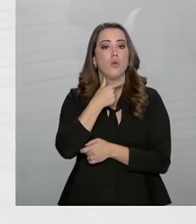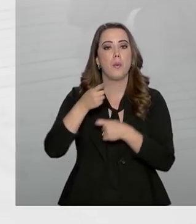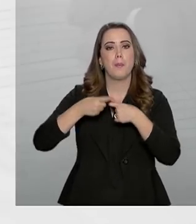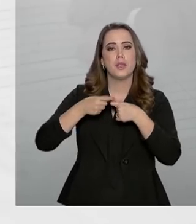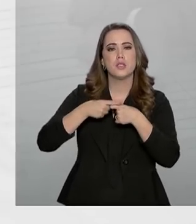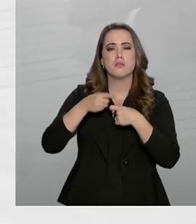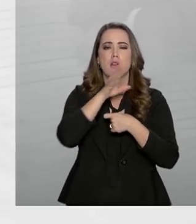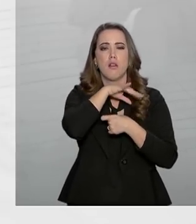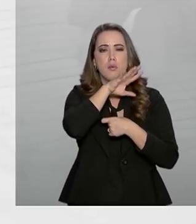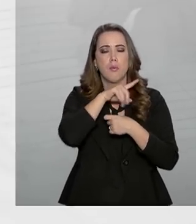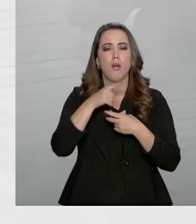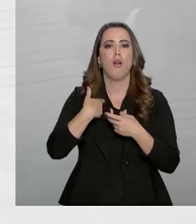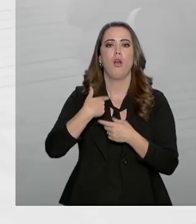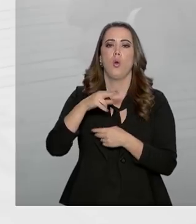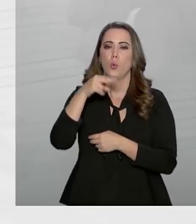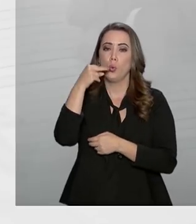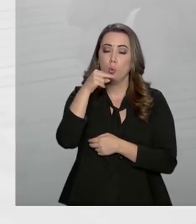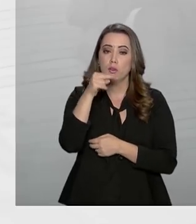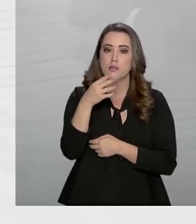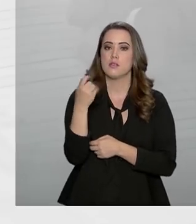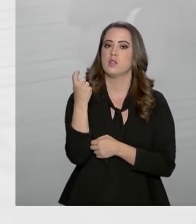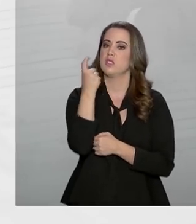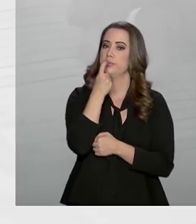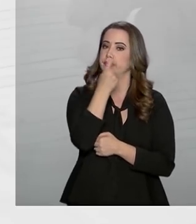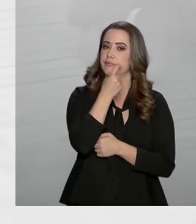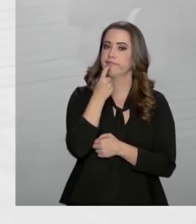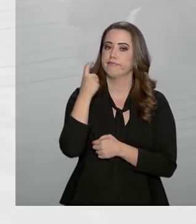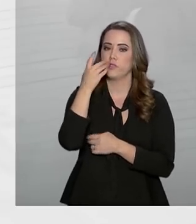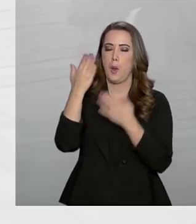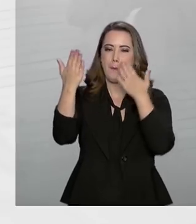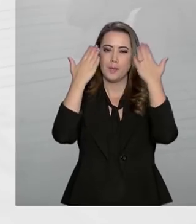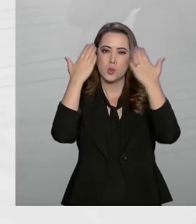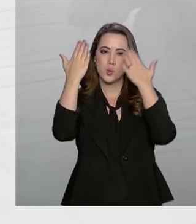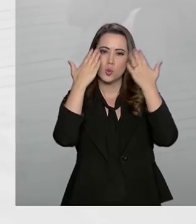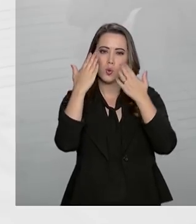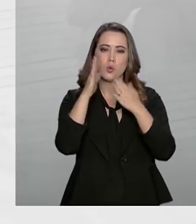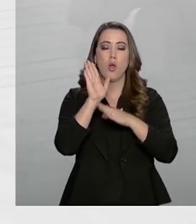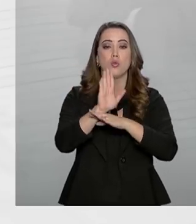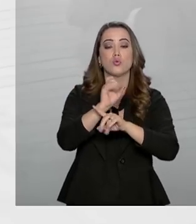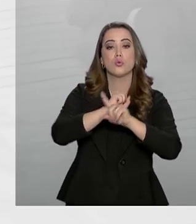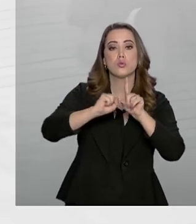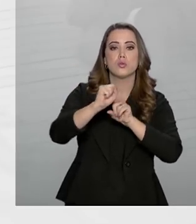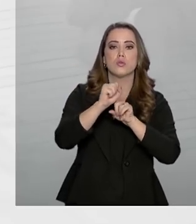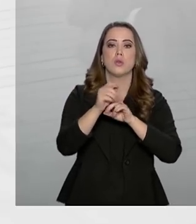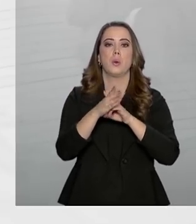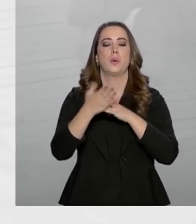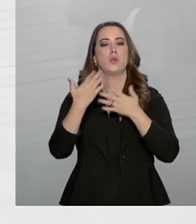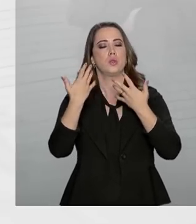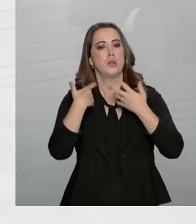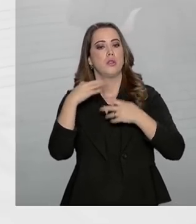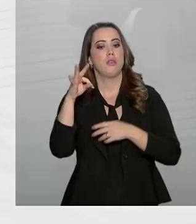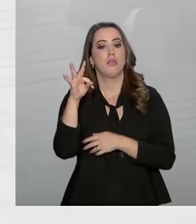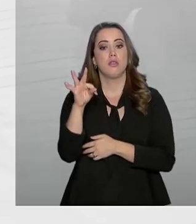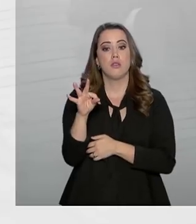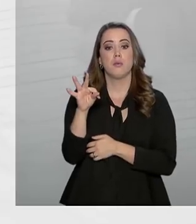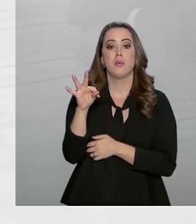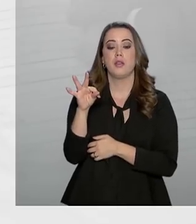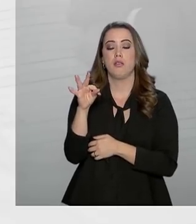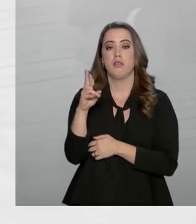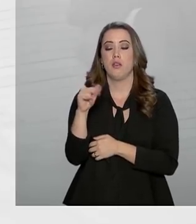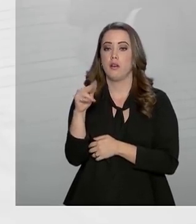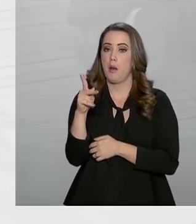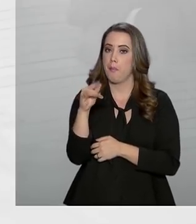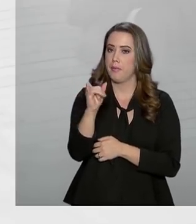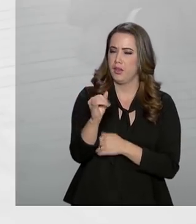medicina veterinária, nutrição, odontologia, psicologia, serviço social e terapia ocupacional são